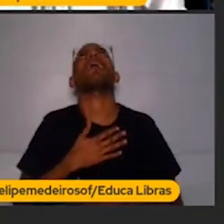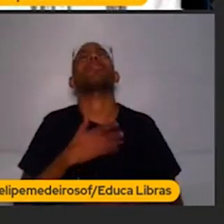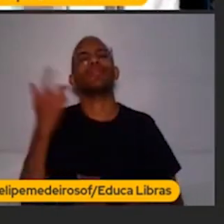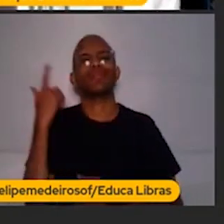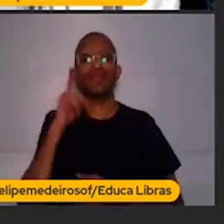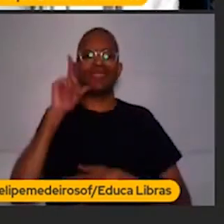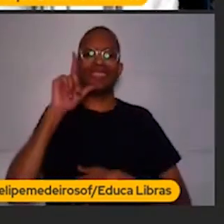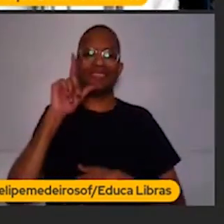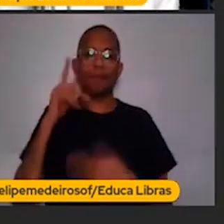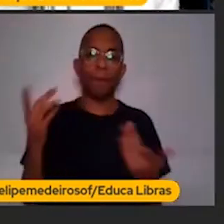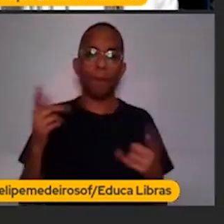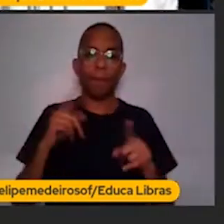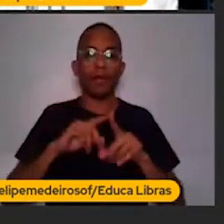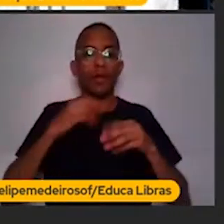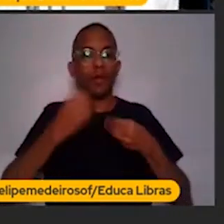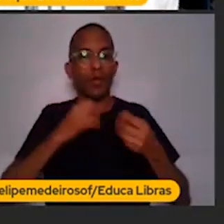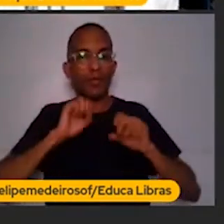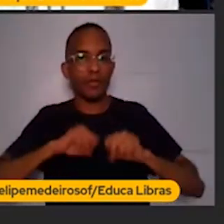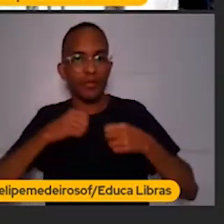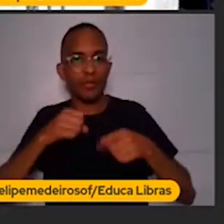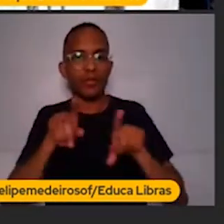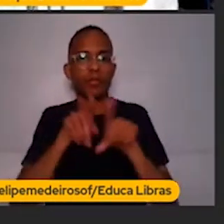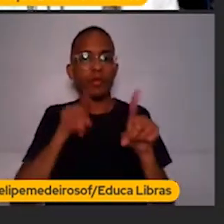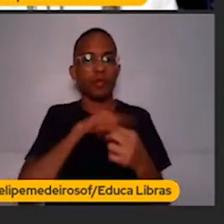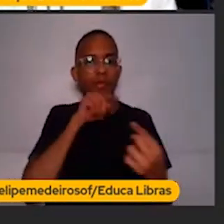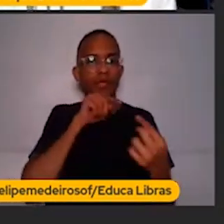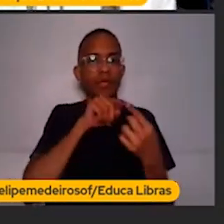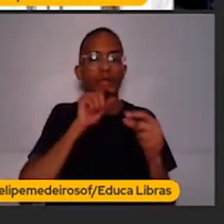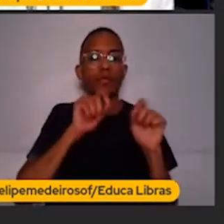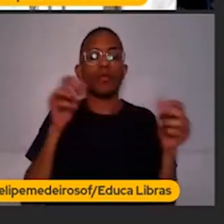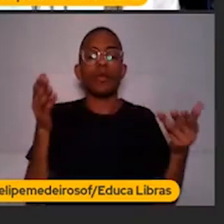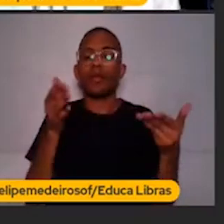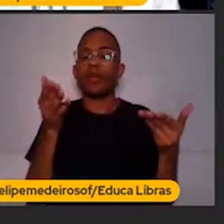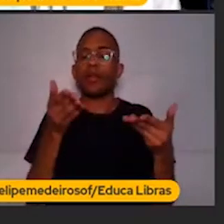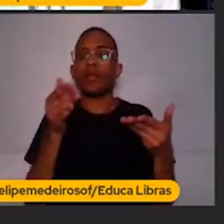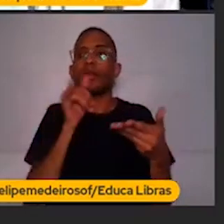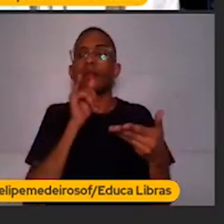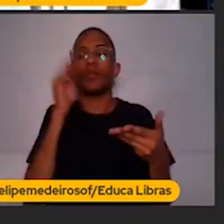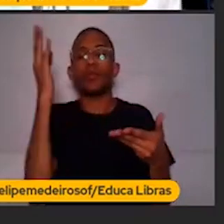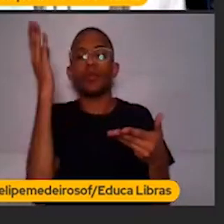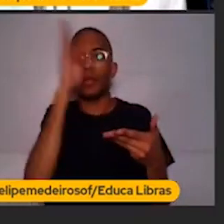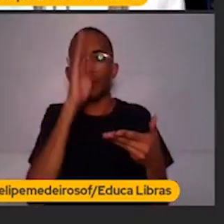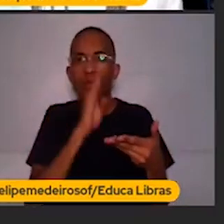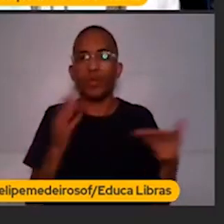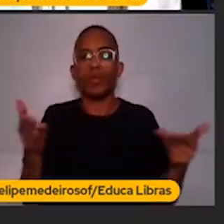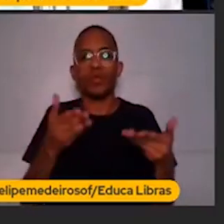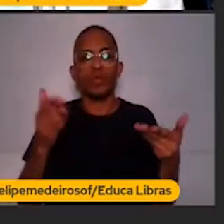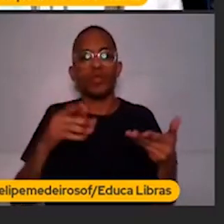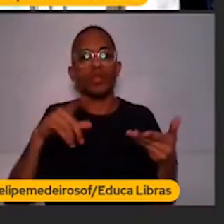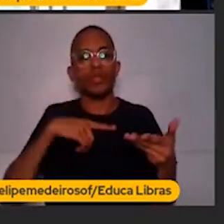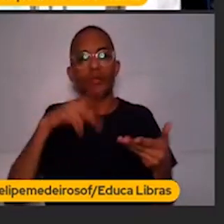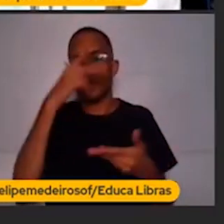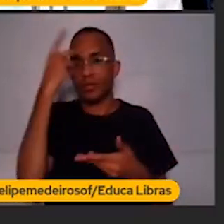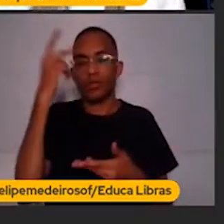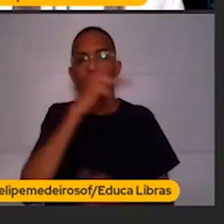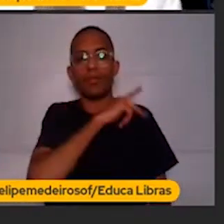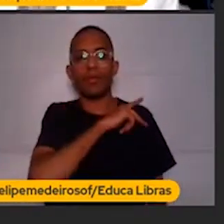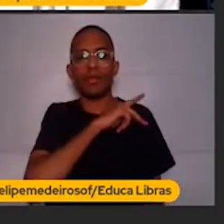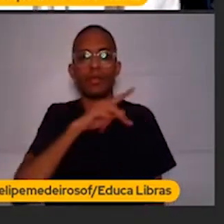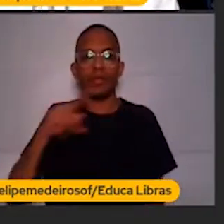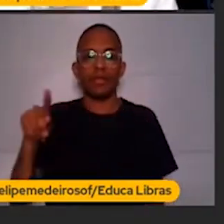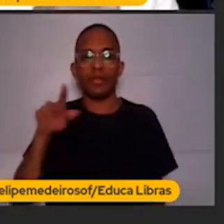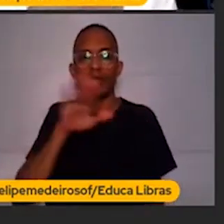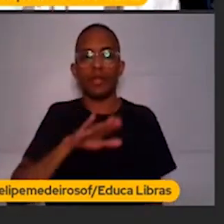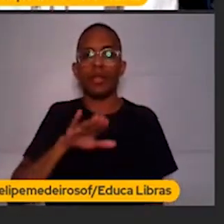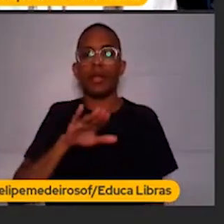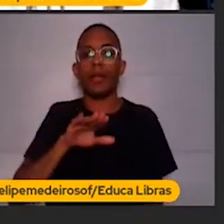atenção. Matriz de esforço e impacto é... A gente sabe que hoje no Brasil tem muita gente que é CEO de MEI. Ou seja, apenas